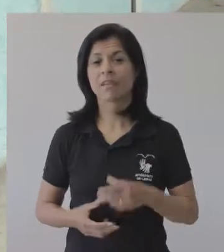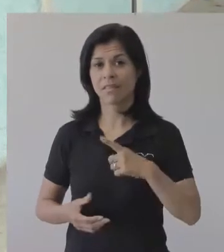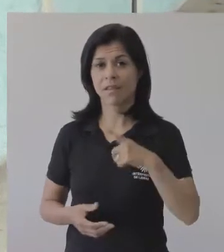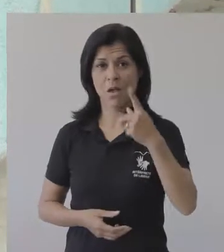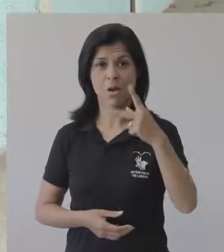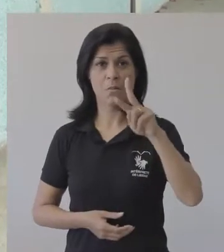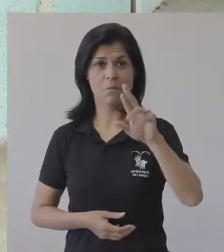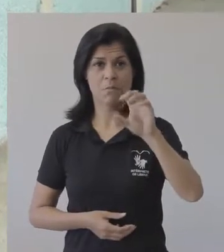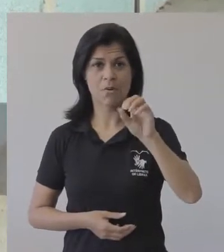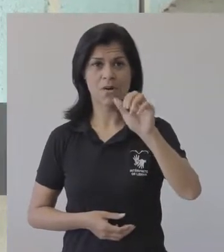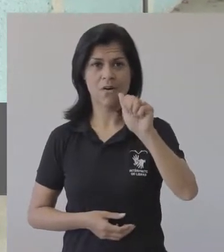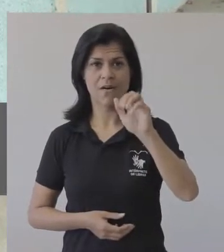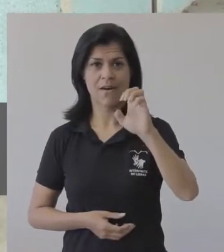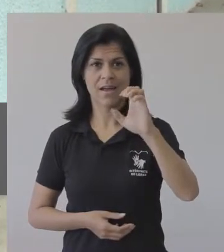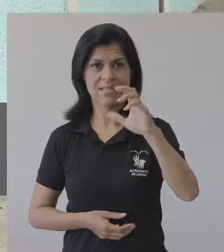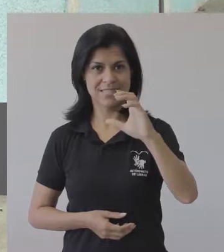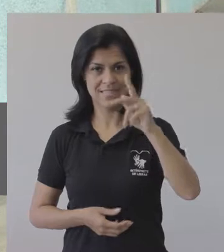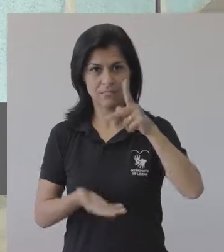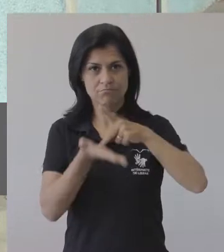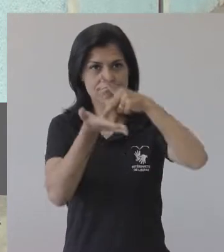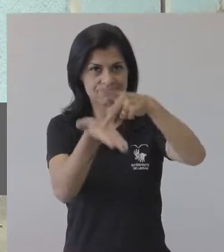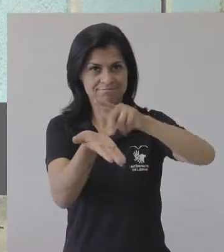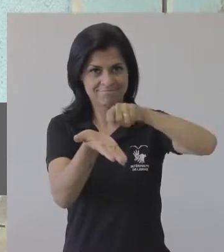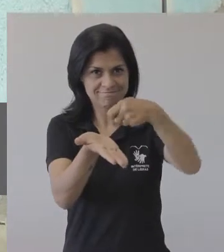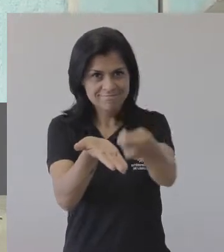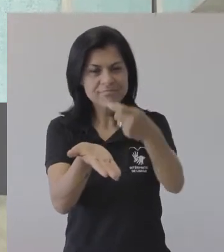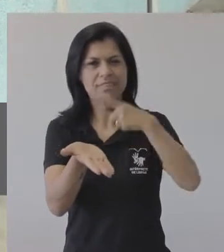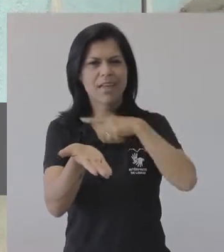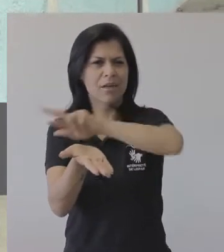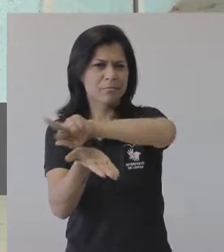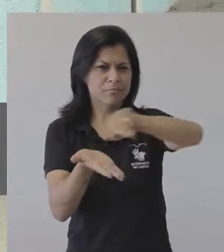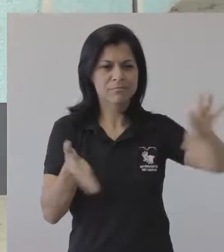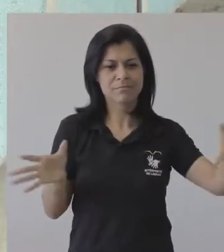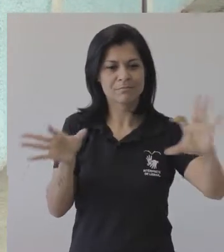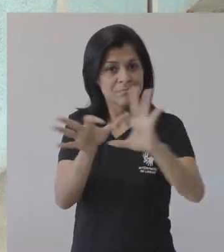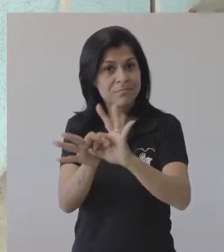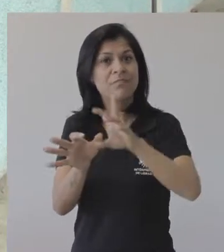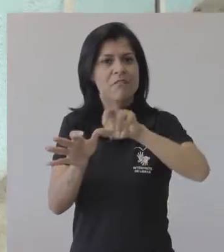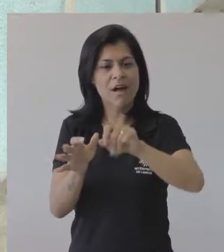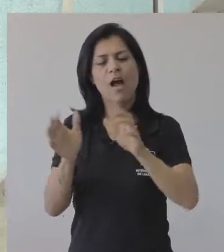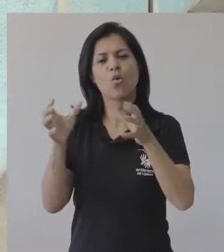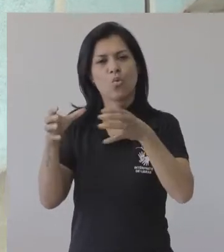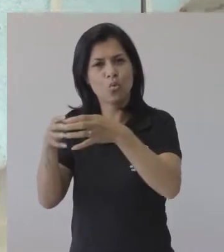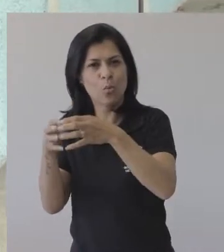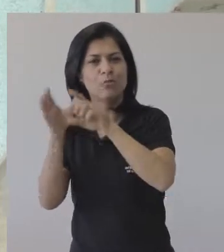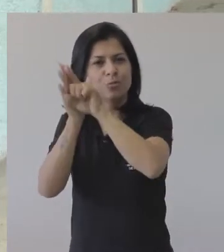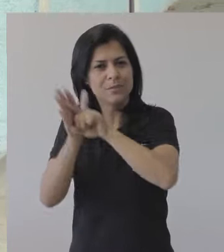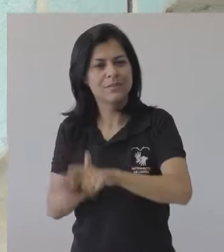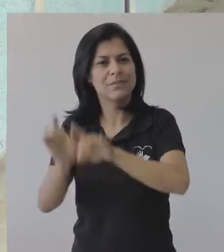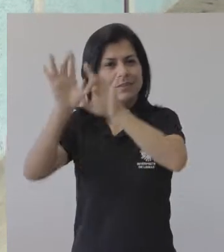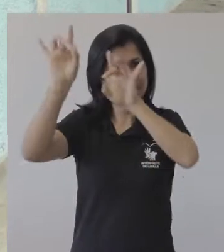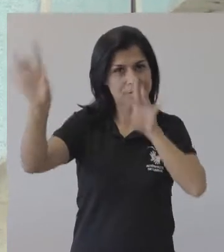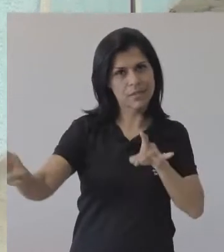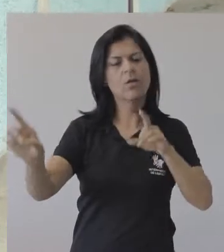A PROAS, por meio do Departamento de Cidadania e Direitos Humanos, juntamente com diversos coletivos, grupos de pesquisa e extensão